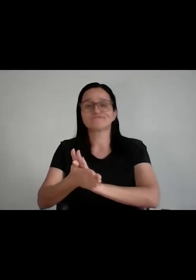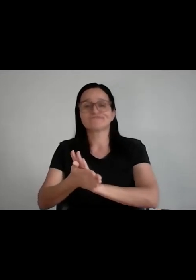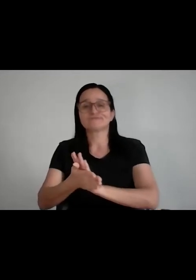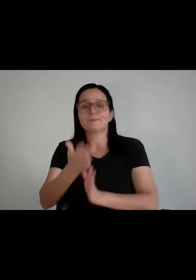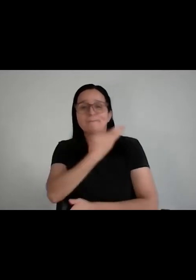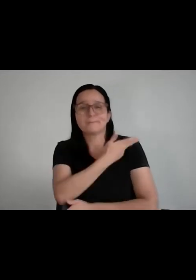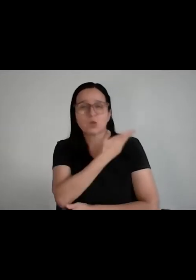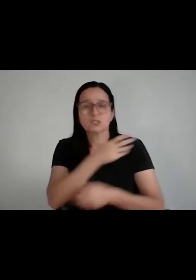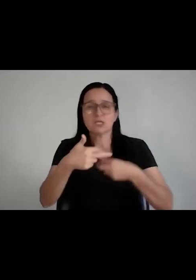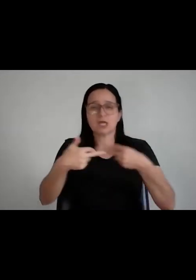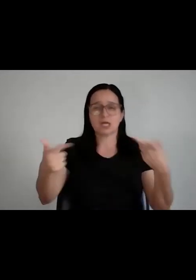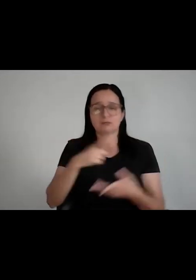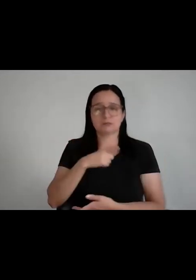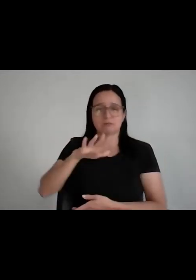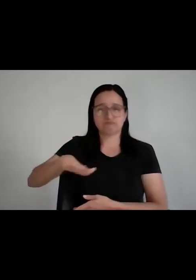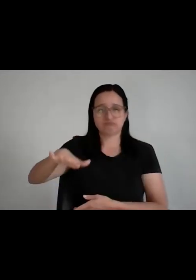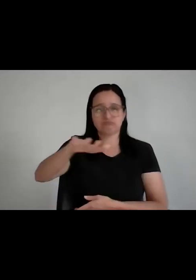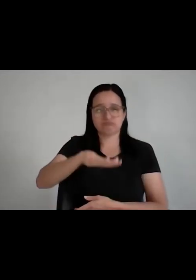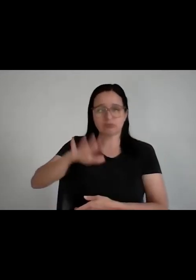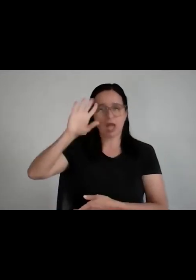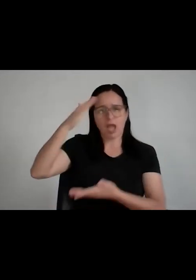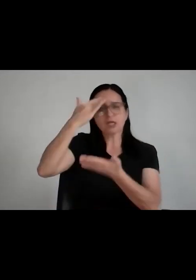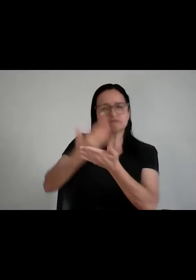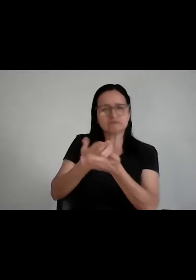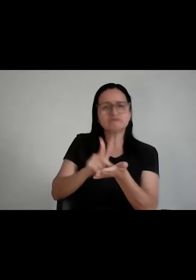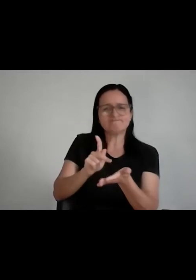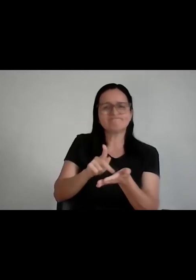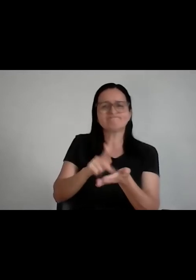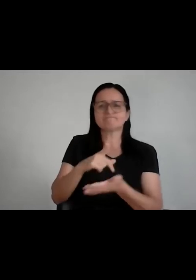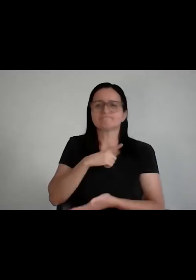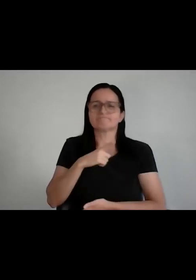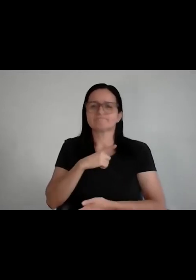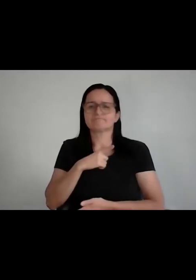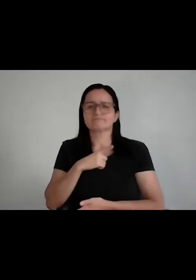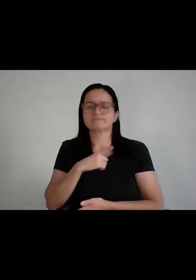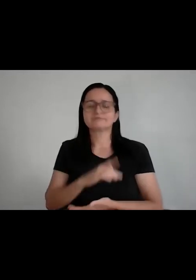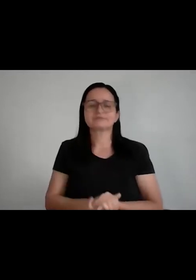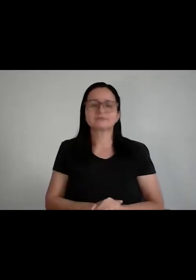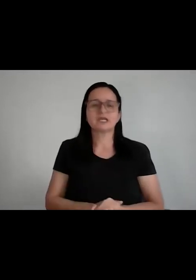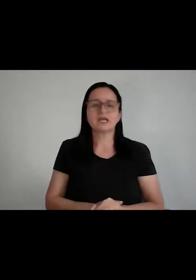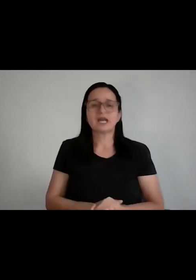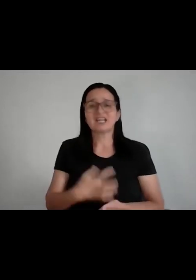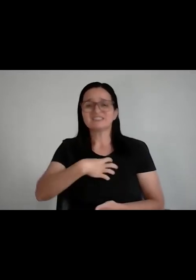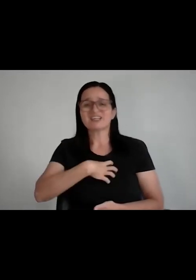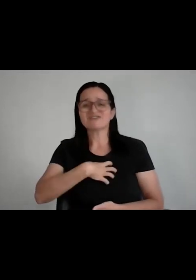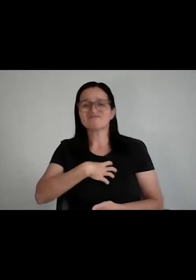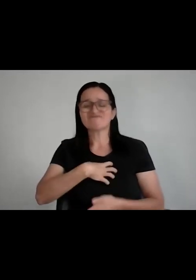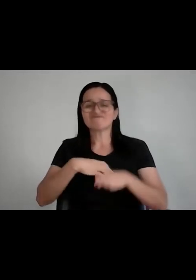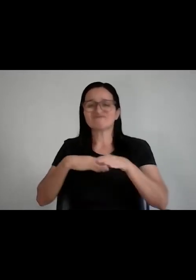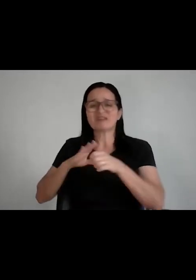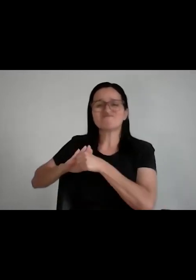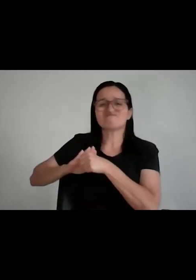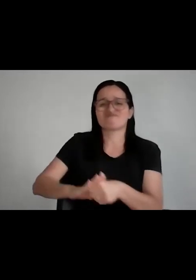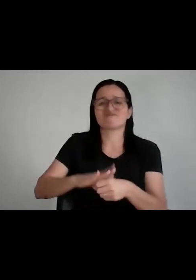acreditam mesmo ali nos vieses, às vezes uma coisa mais explícita, outra implícita, que ela é inferior. Então, eu vou te dar um emprego porque eu acho que você não vai